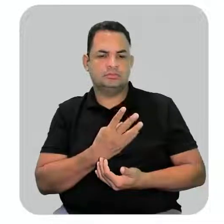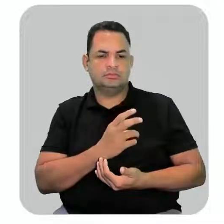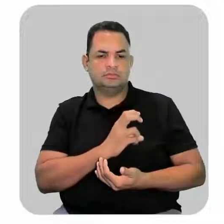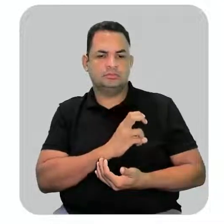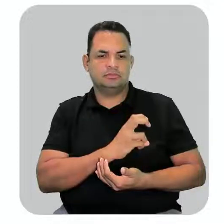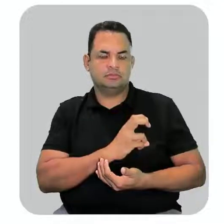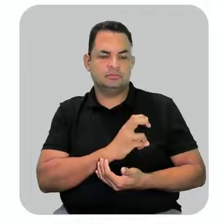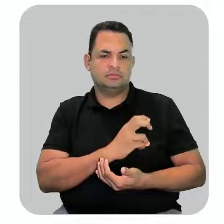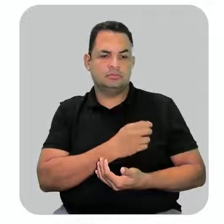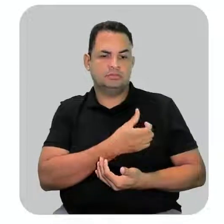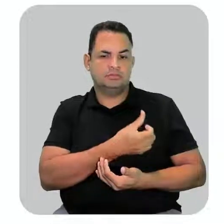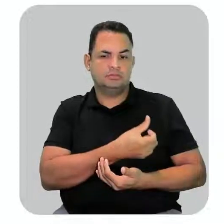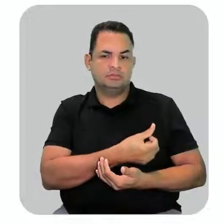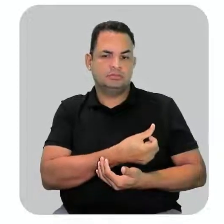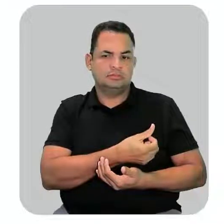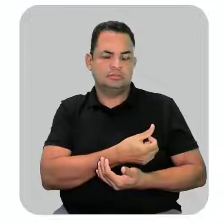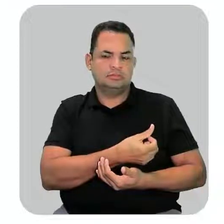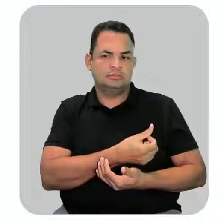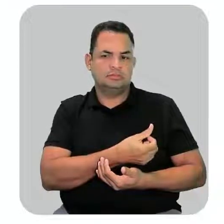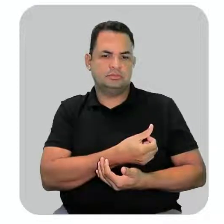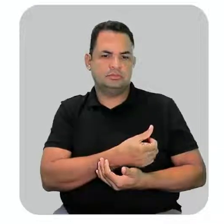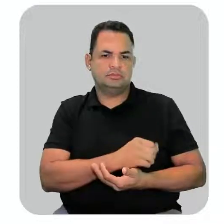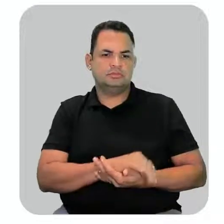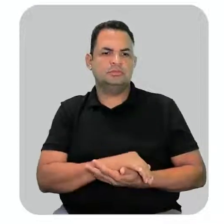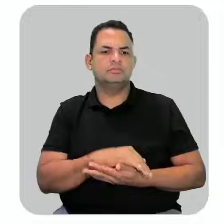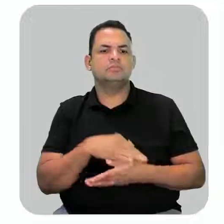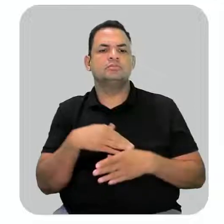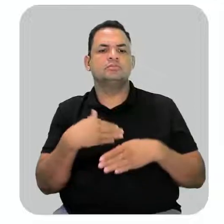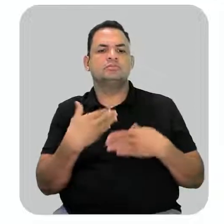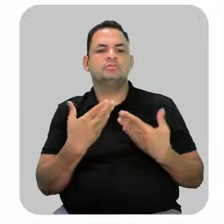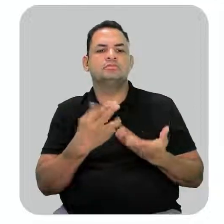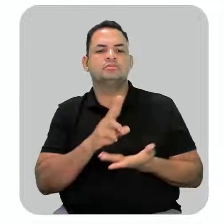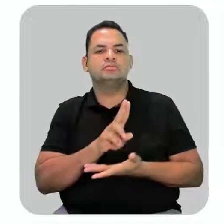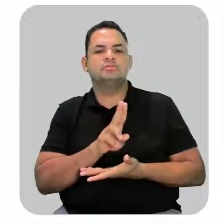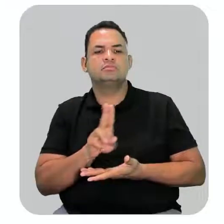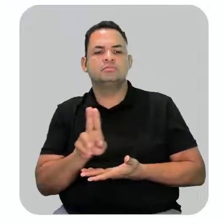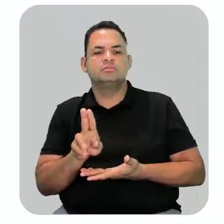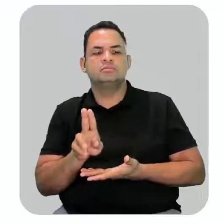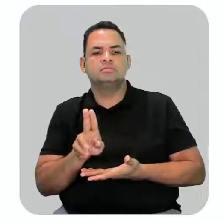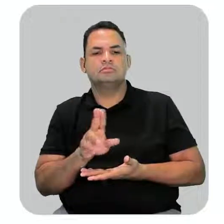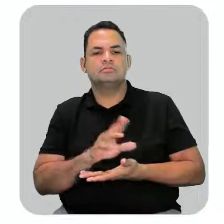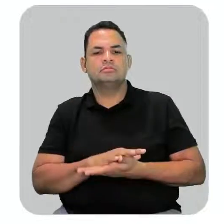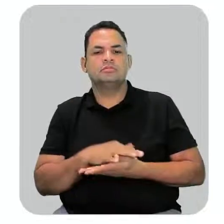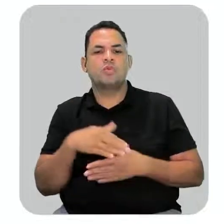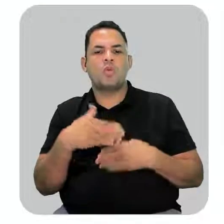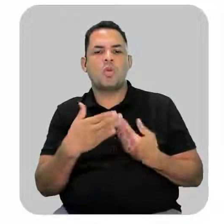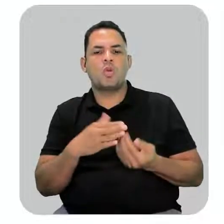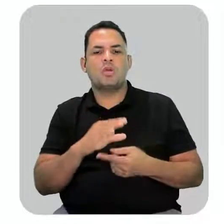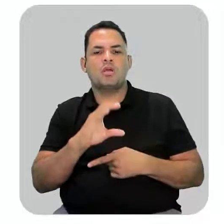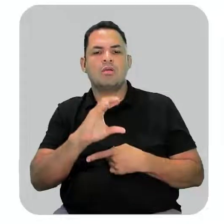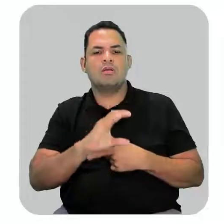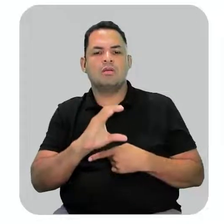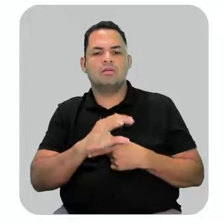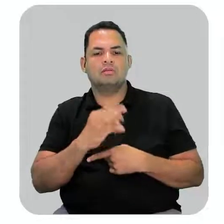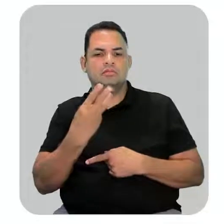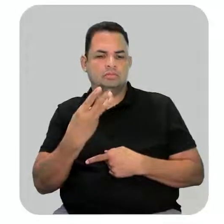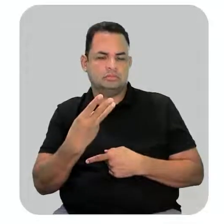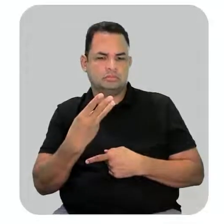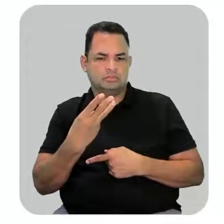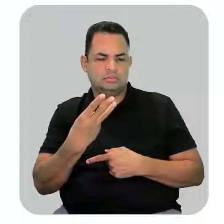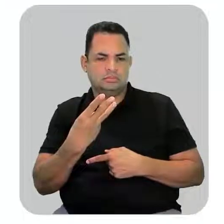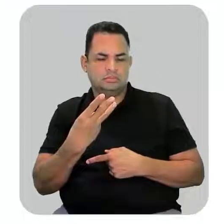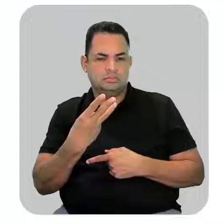4, 5, 6. Quando a gente for dar o nome, a cetona vai estar em qual carbono? Carbono 3.